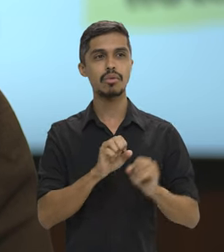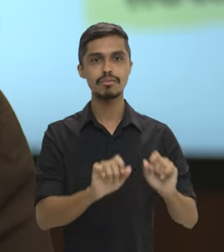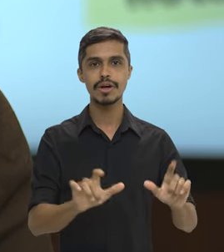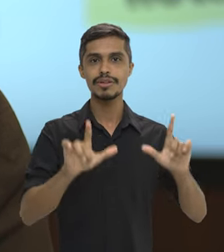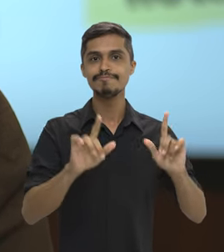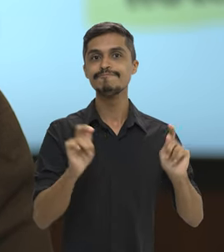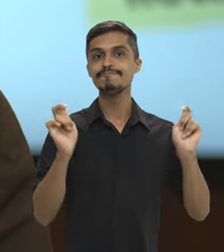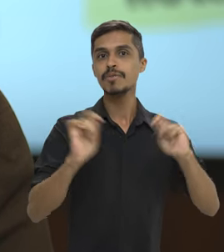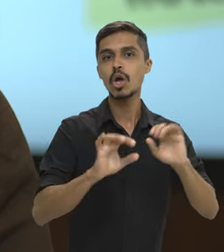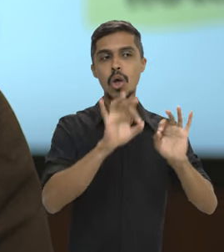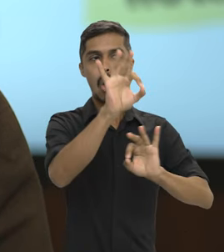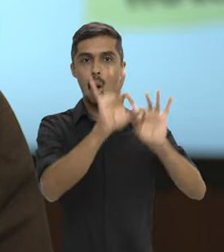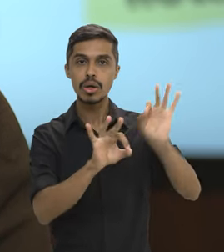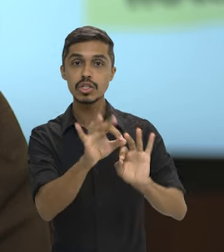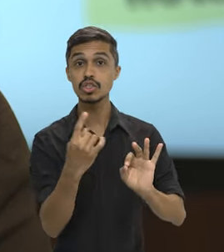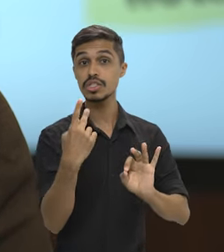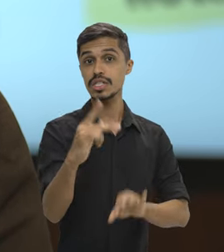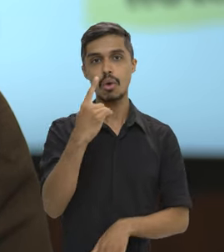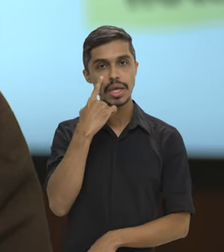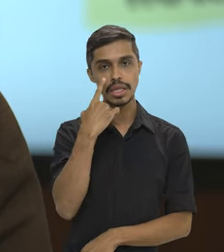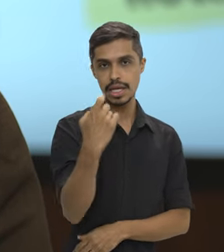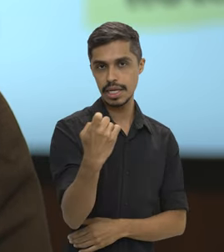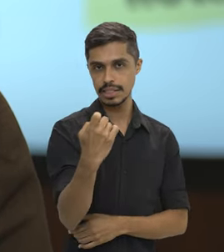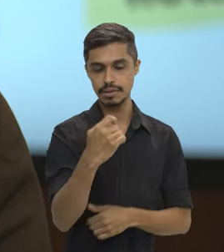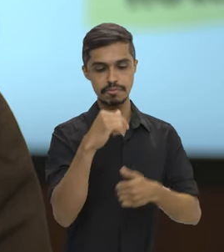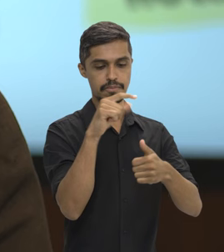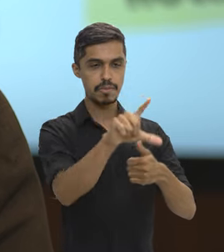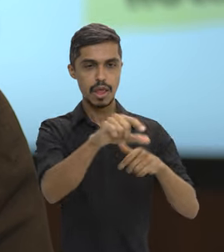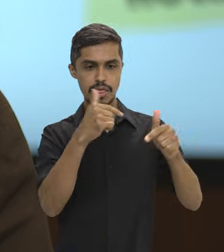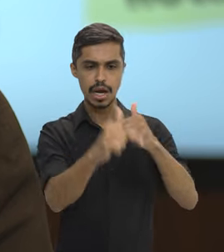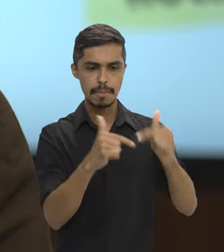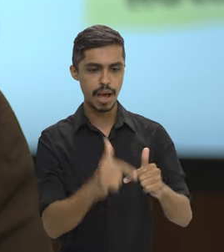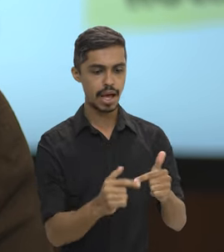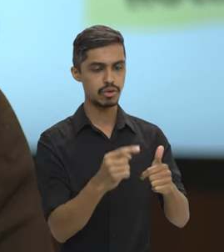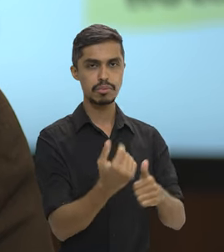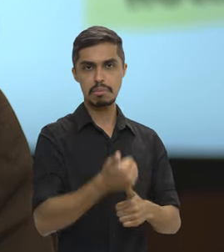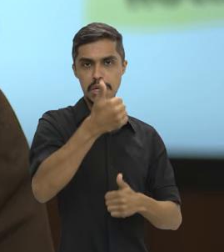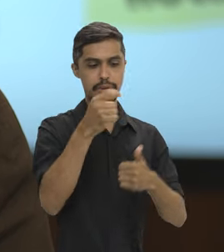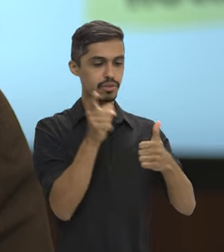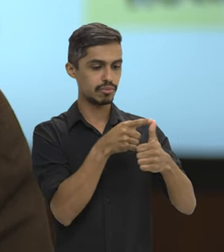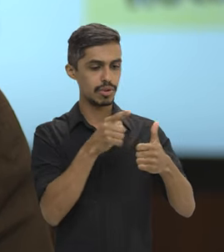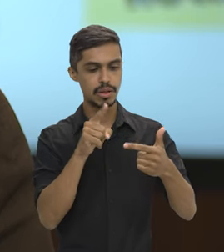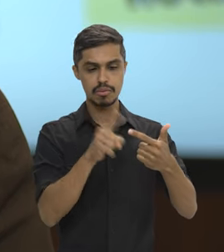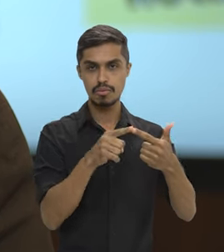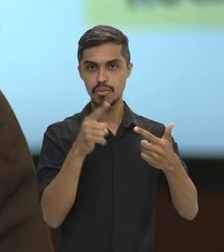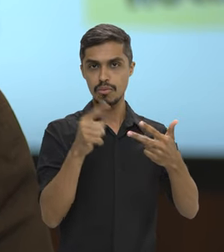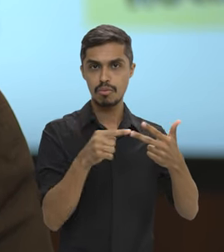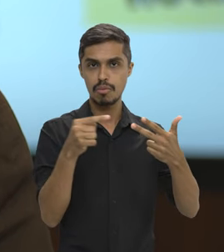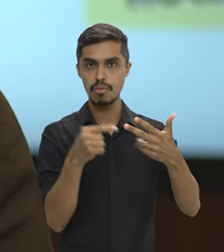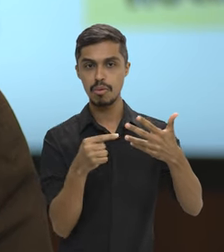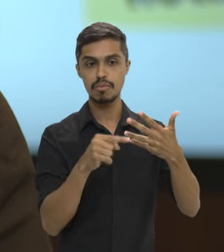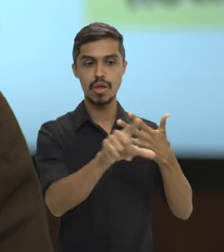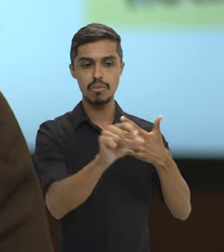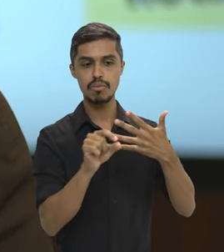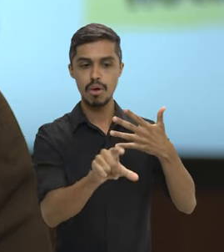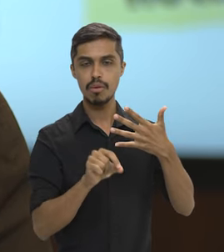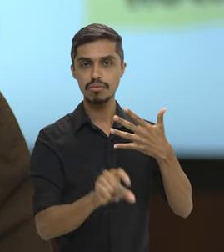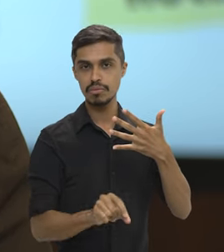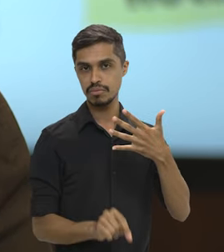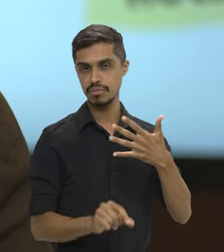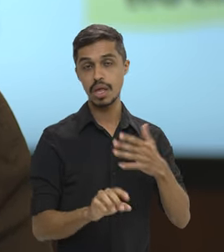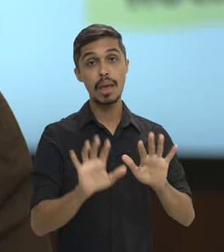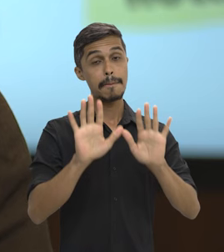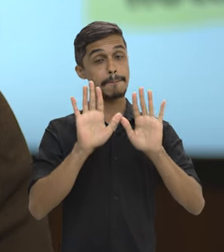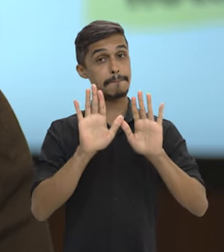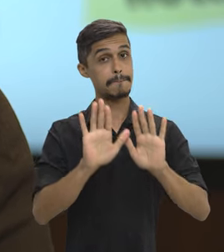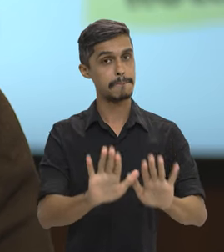uma tela em que ele vai poder ordenar as preferências deles de cargo, tá? Então vai ser, vamos dizer, um sistema automático para ele selecionar a ordem